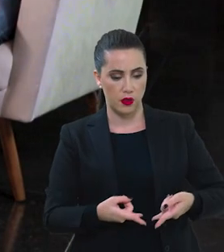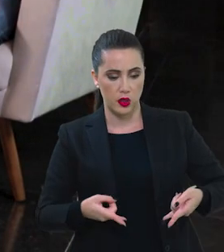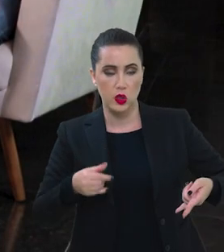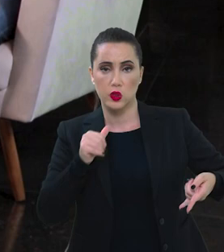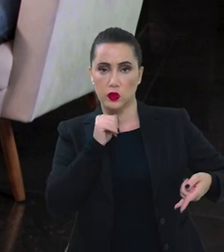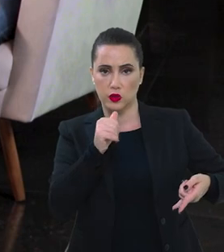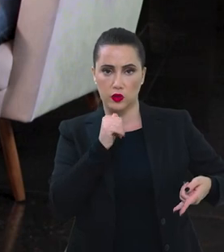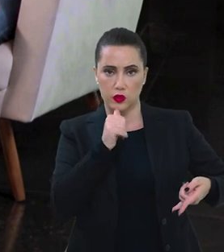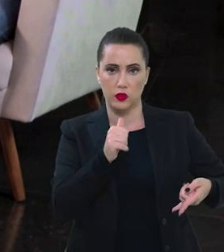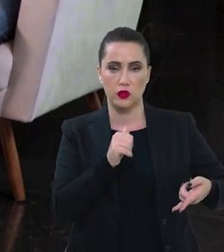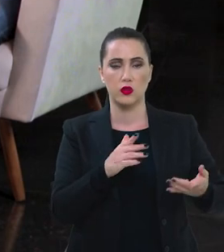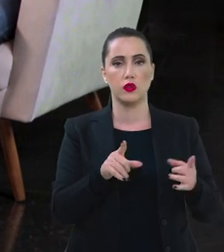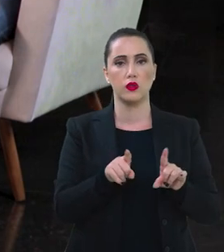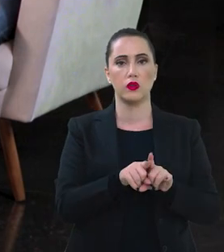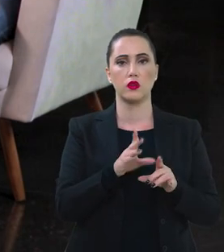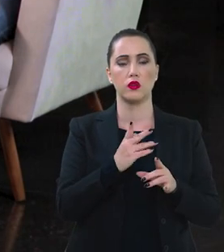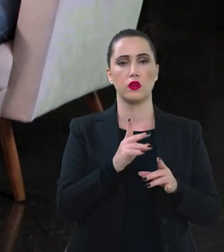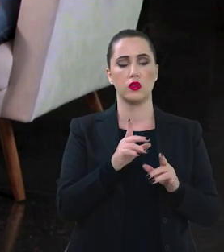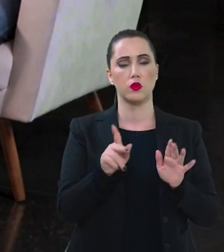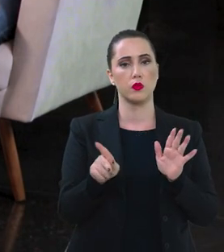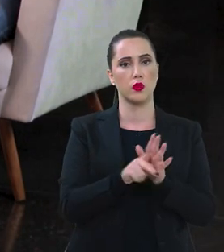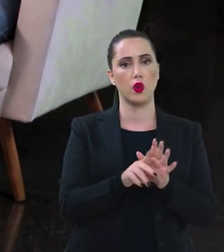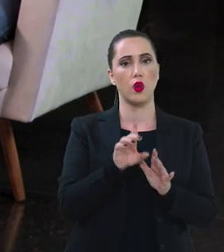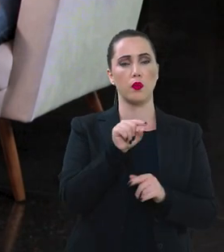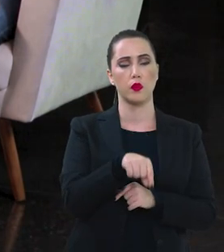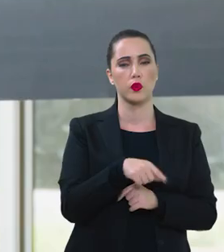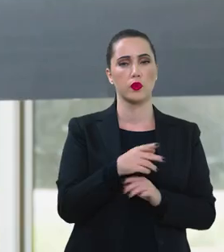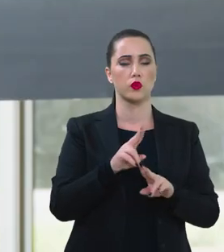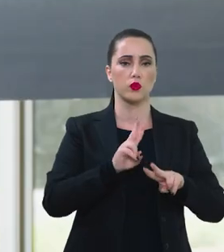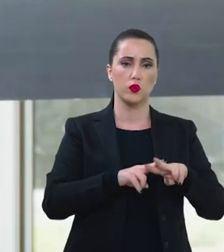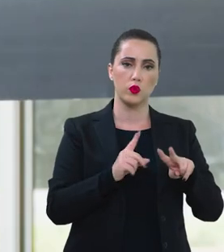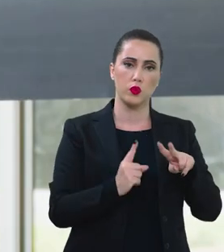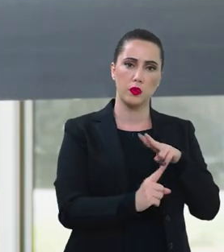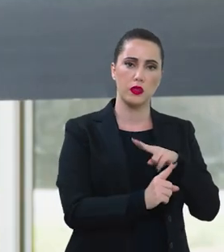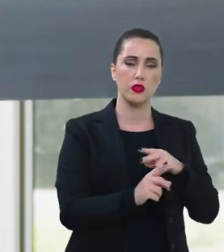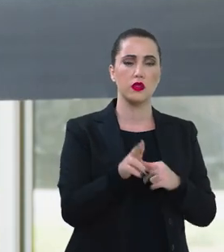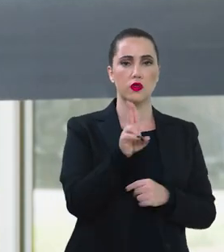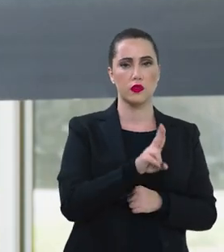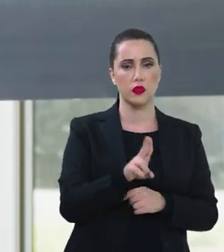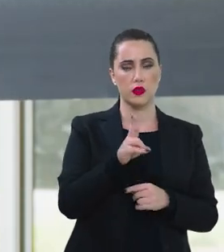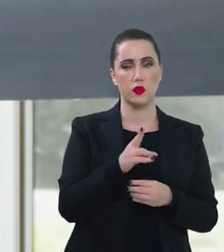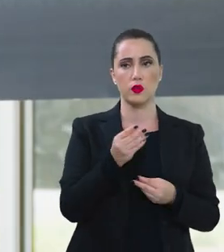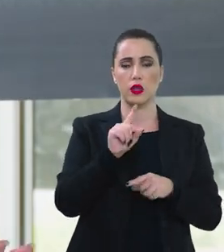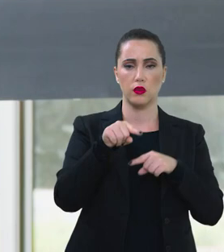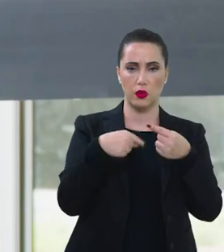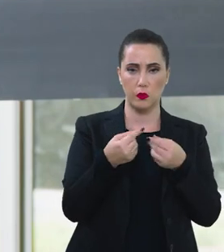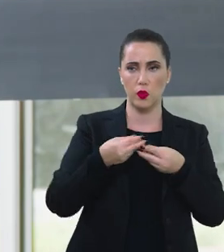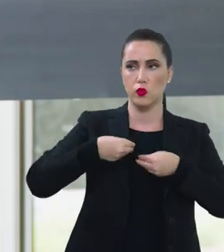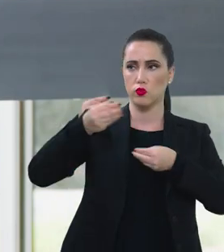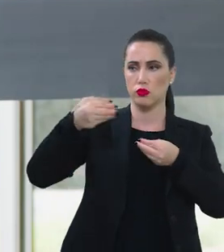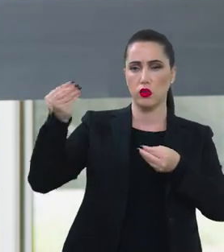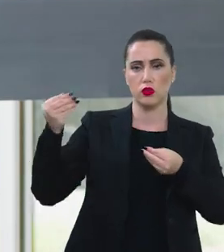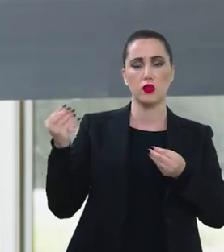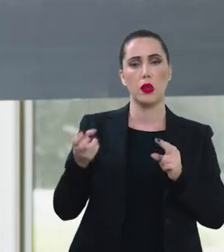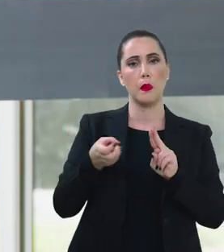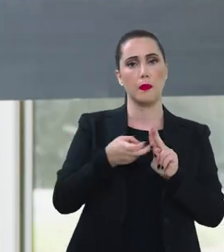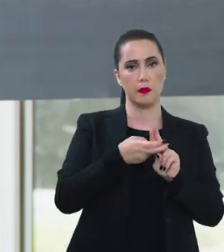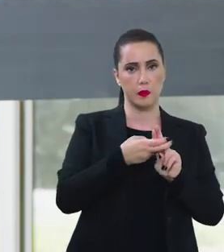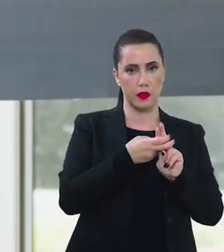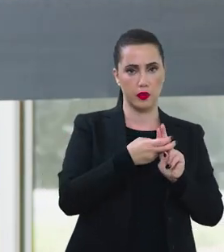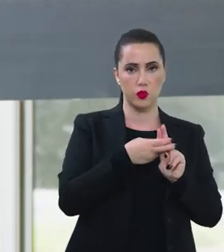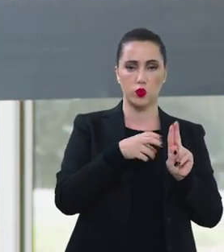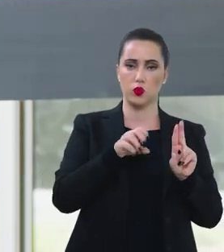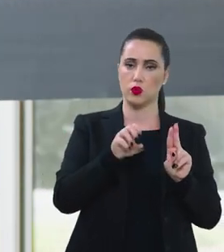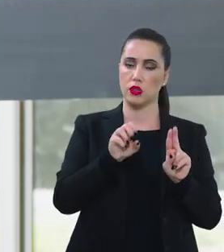fraldas, um foco em absorventes nos presídios e esses absorventes serão distribuídos pelo SUS e pelo SUAS.